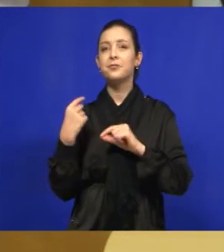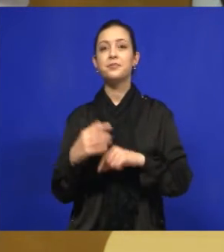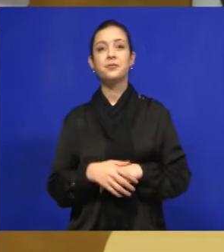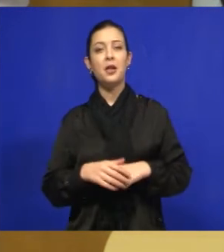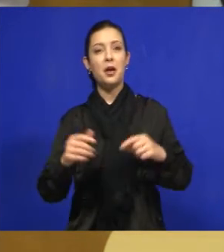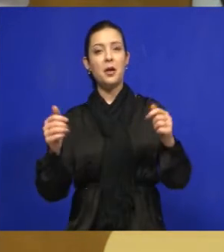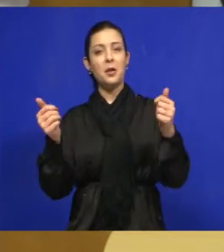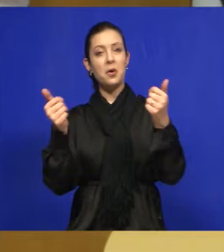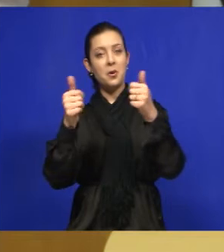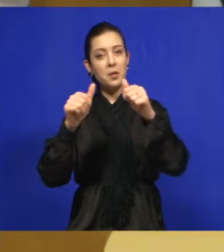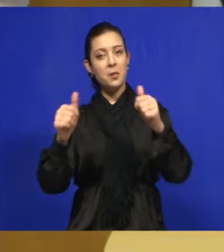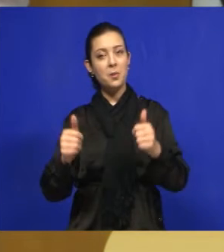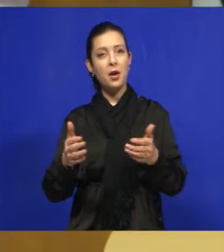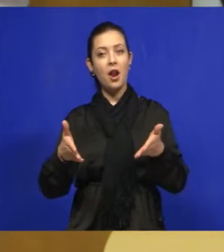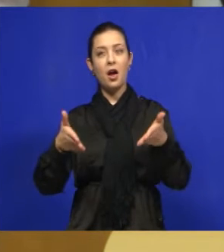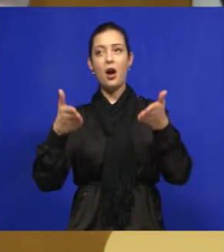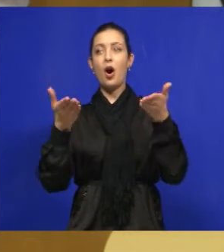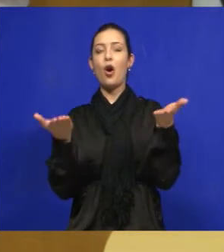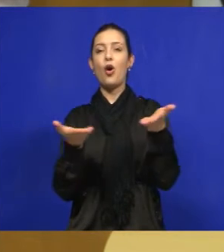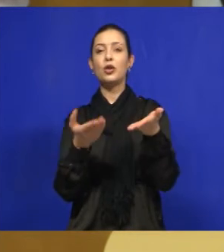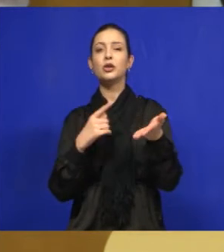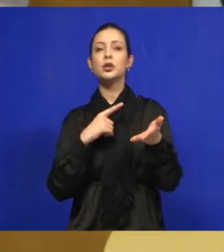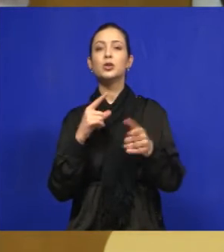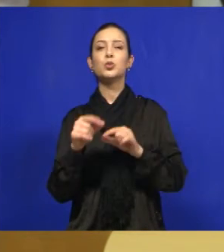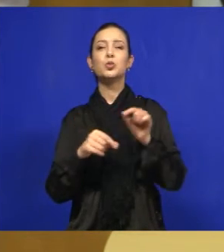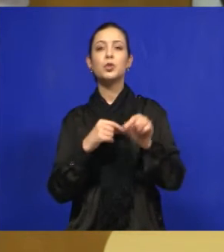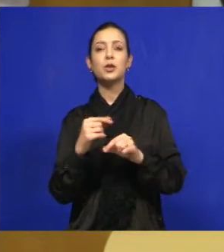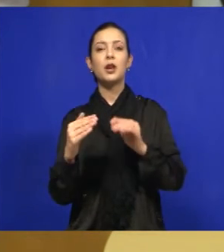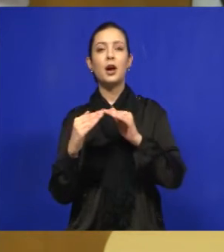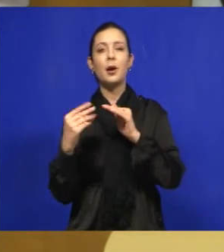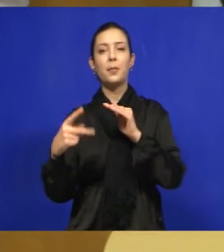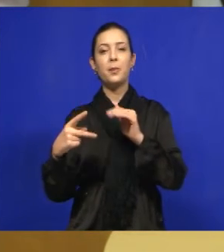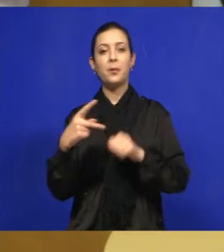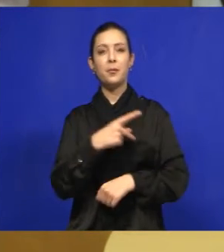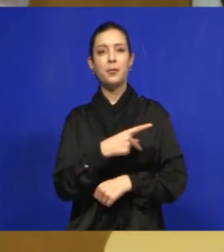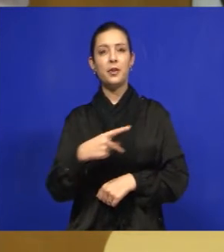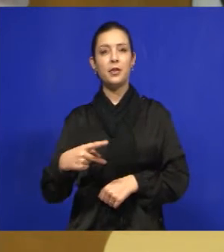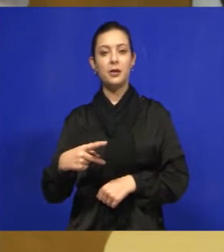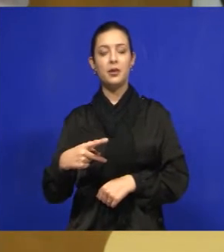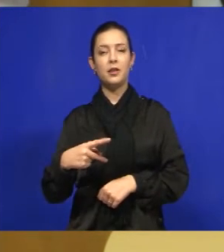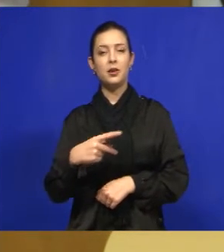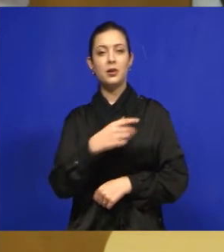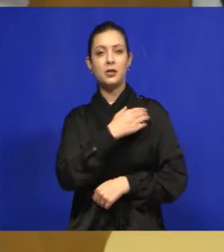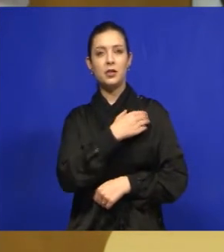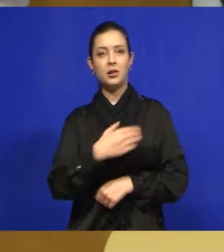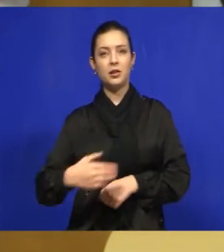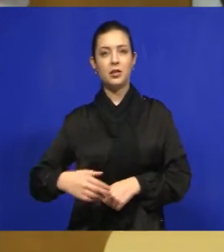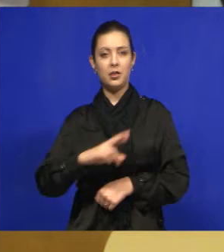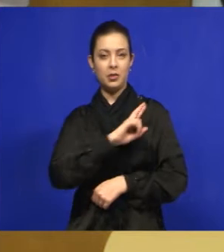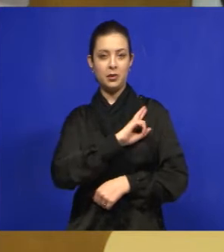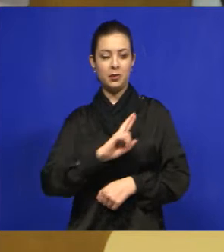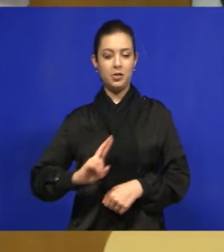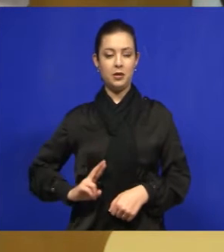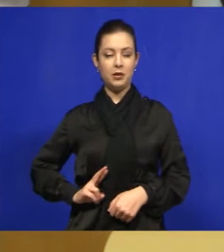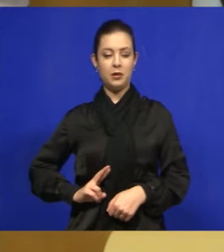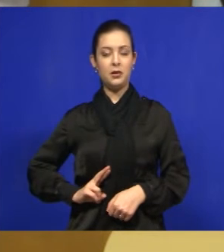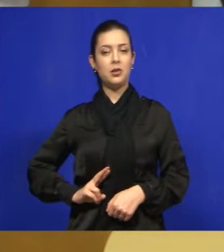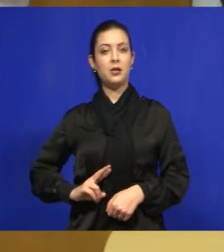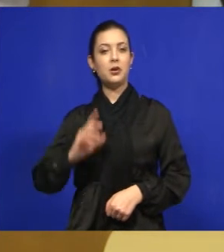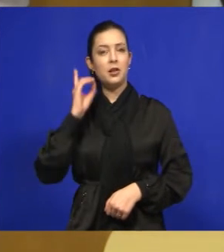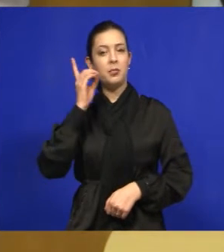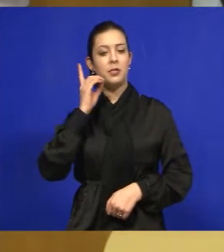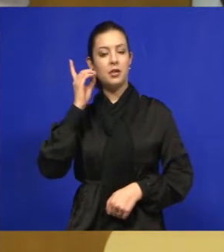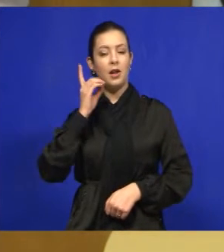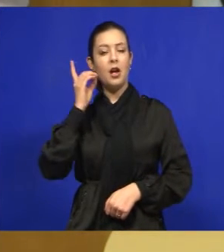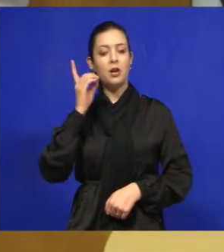monumento lá, onde hoje funciona a casa lá do presidente da República, a casa dos deputados,